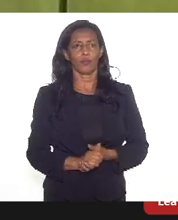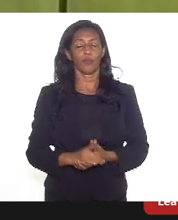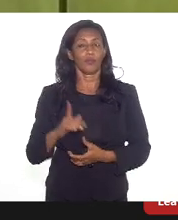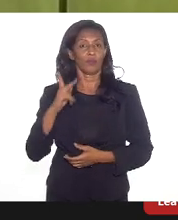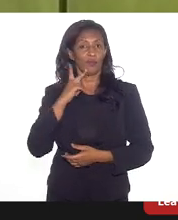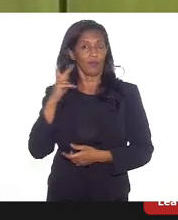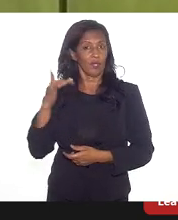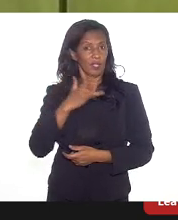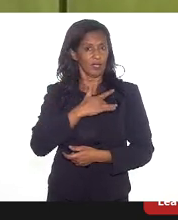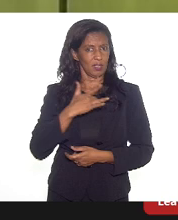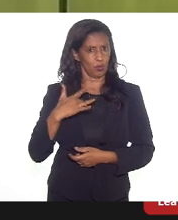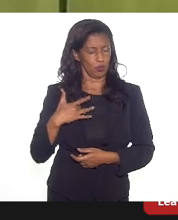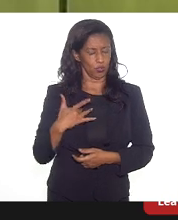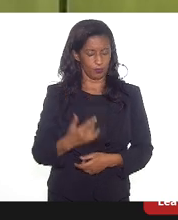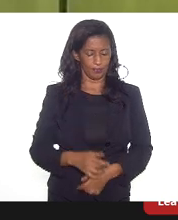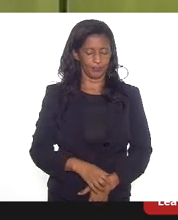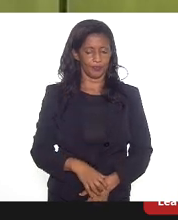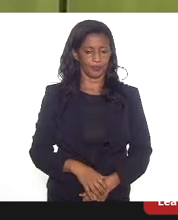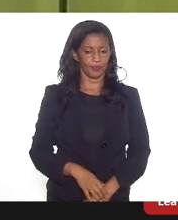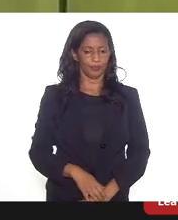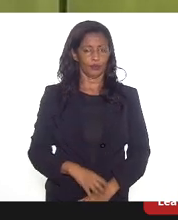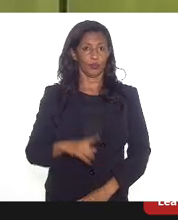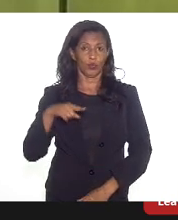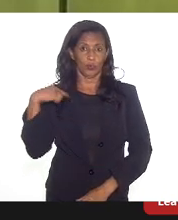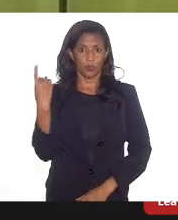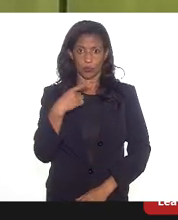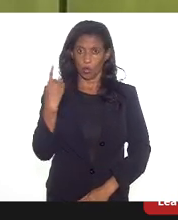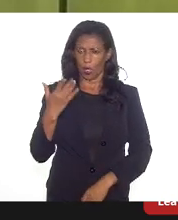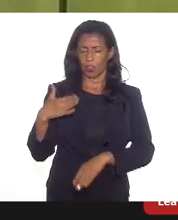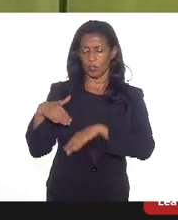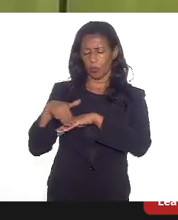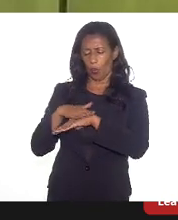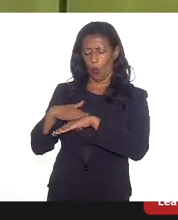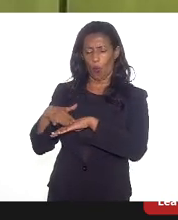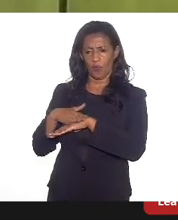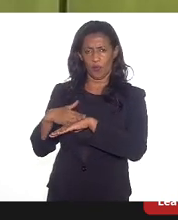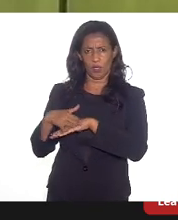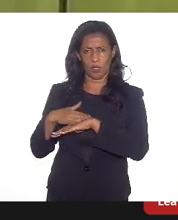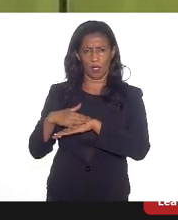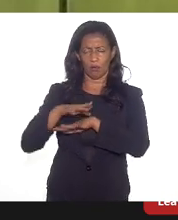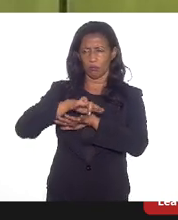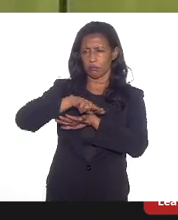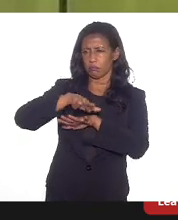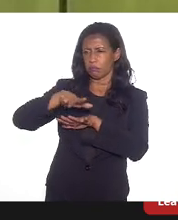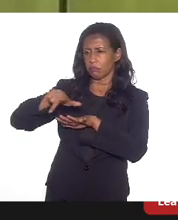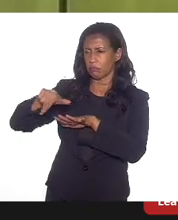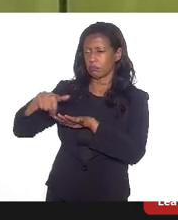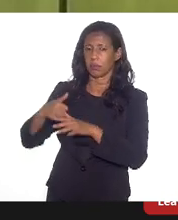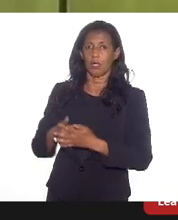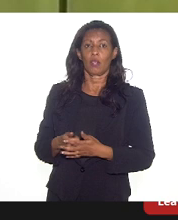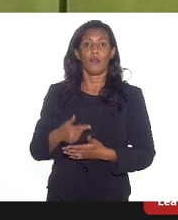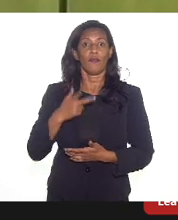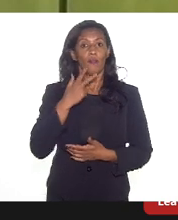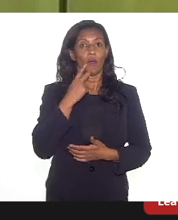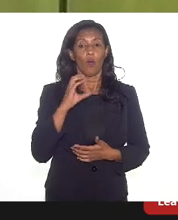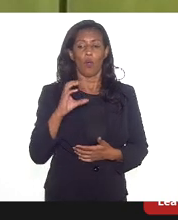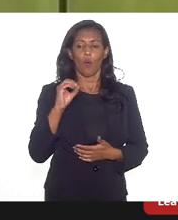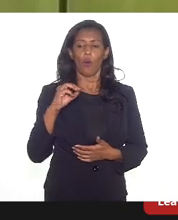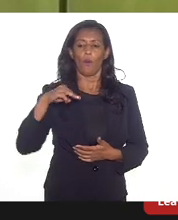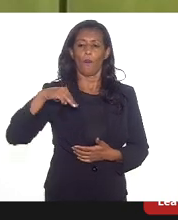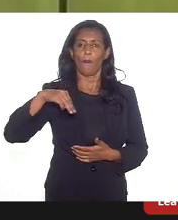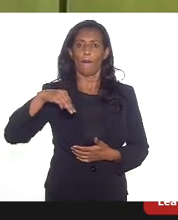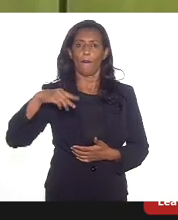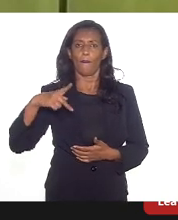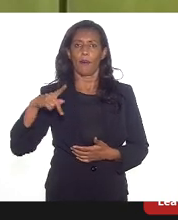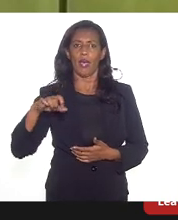saúde. Nós estamos conversando o complexo da saúde com vários segmentos. Nós identificamos que o complexo da saúde são quatro pilares.